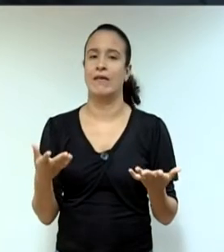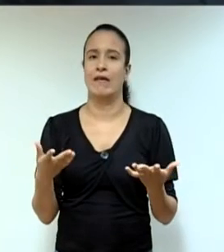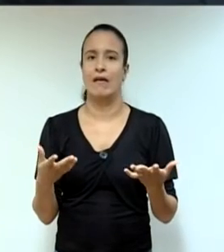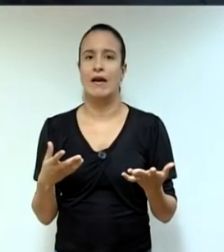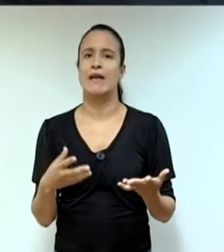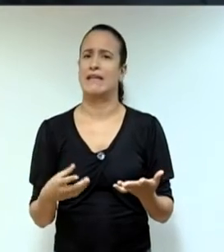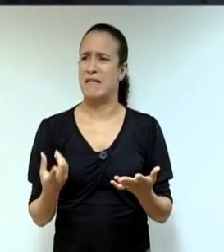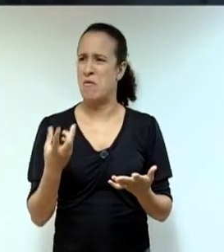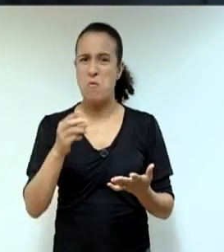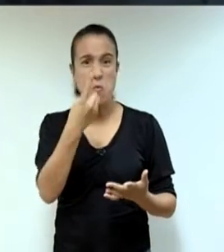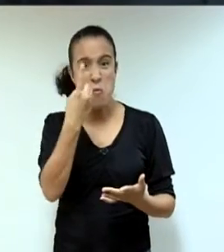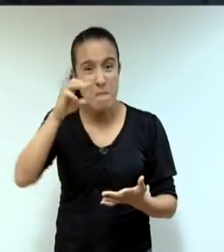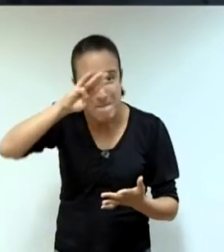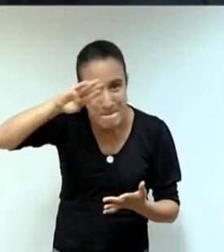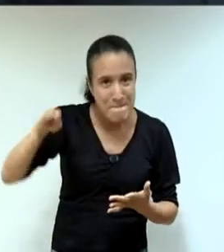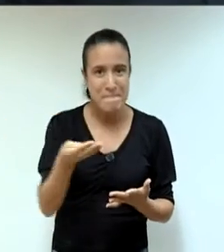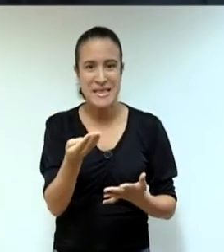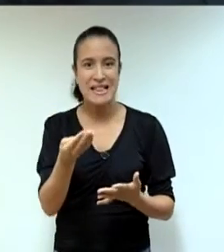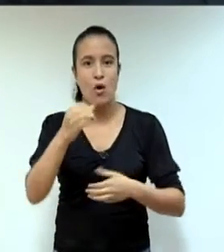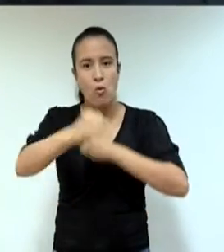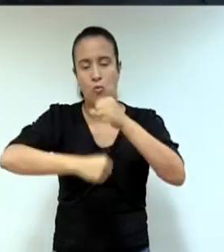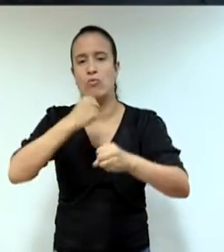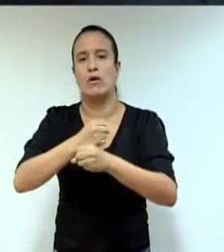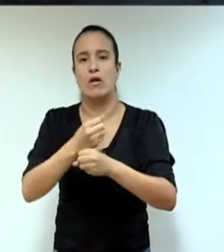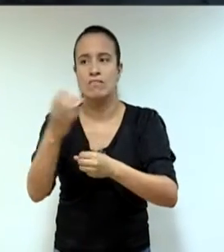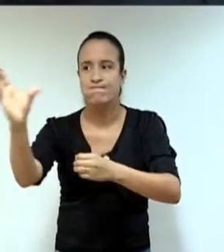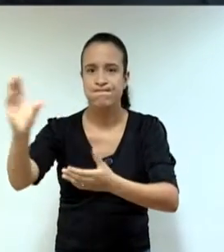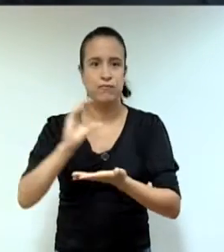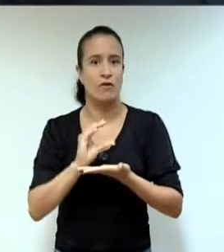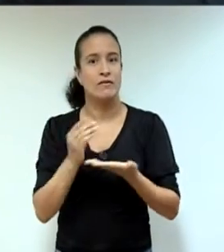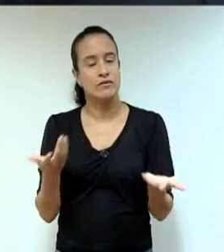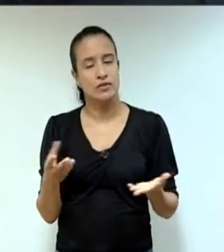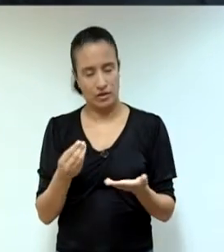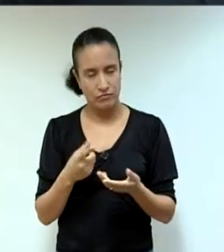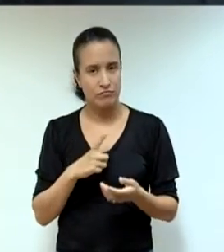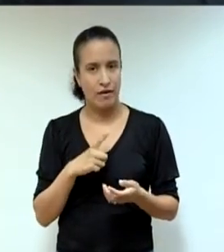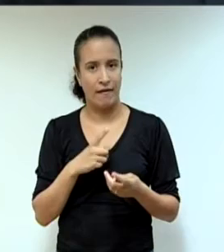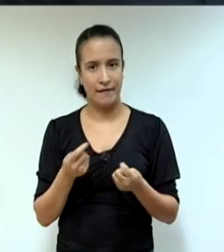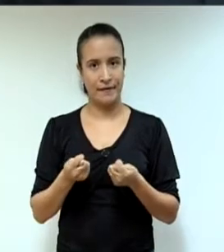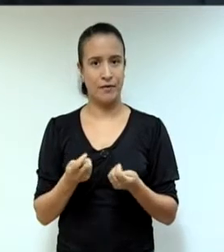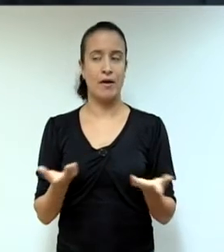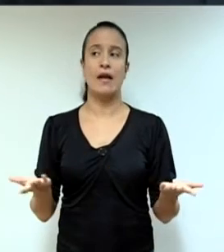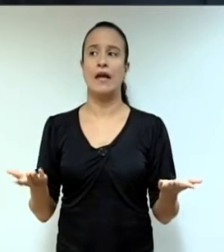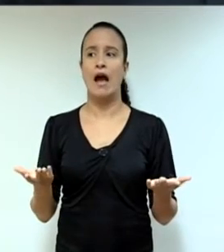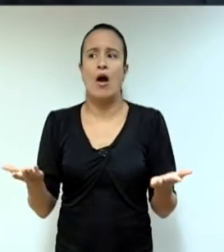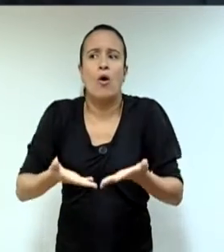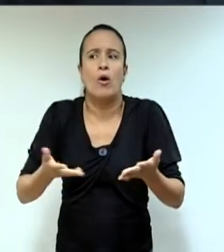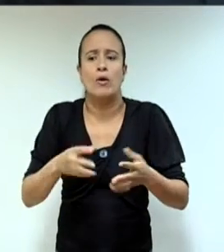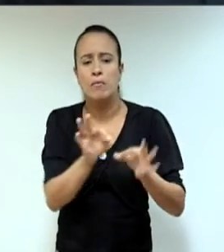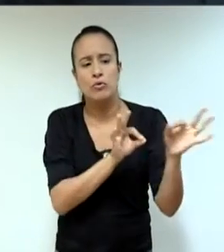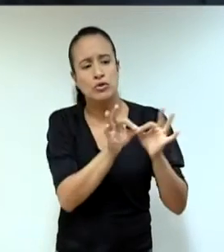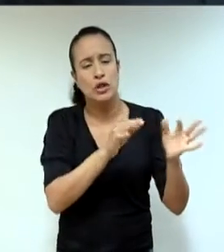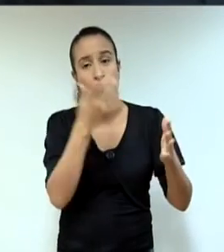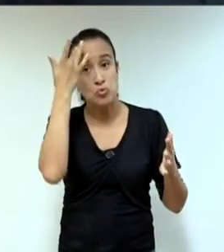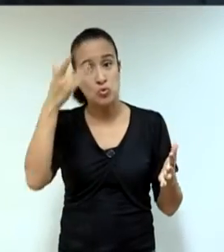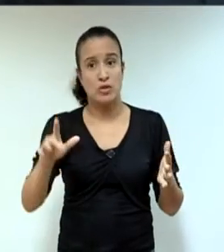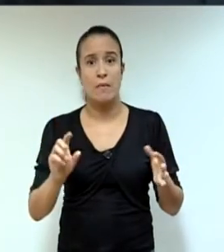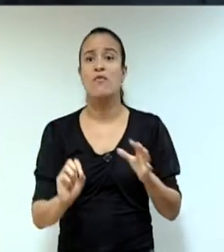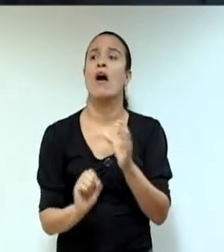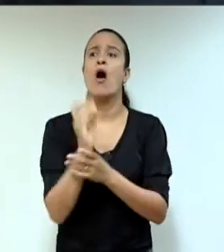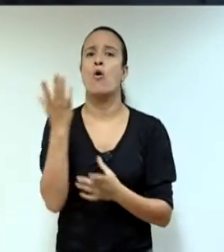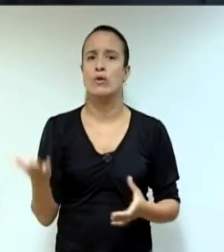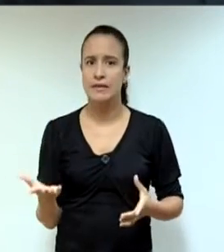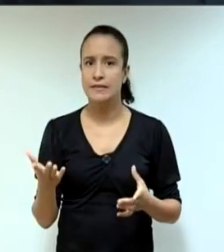um projeto que a gente não sabe nem o que vai acontecer com as atribuições que eram da Procuradoria, e que a Câmara